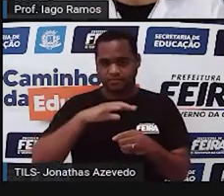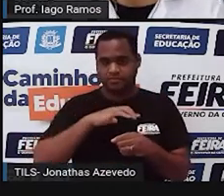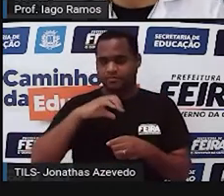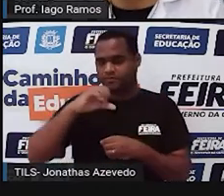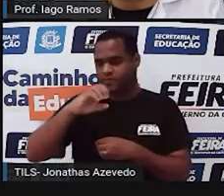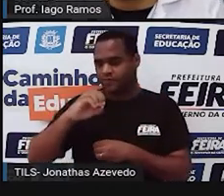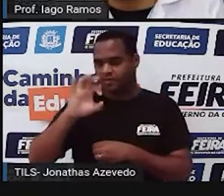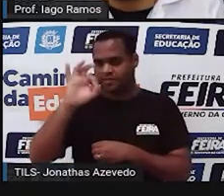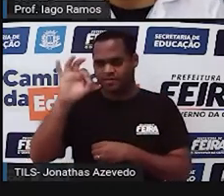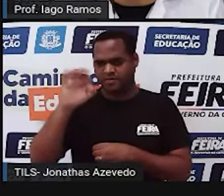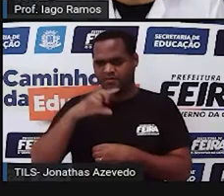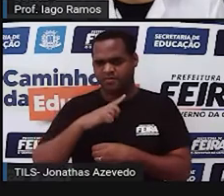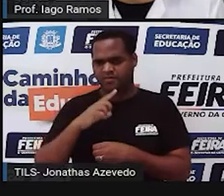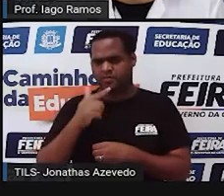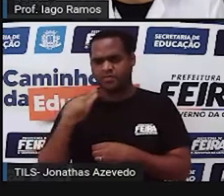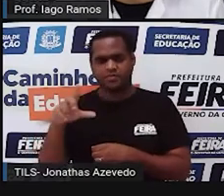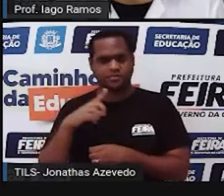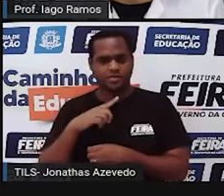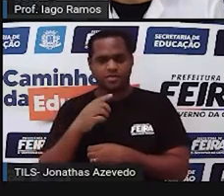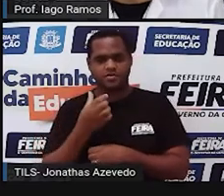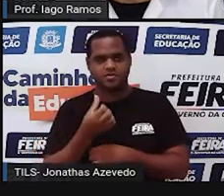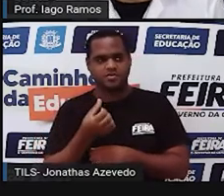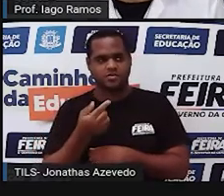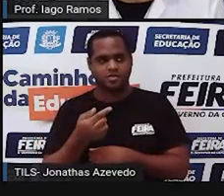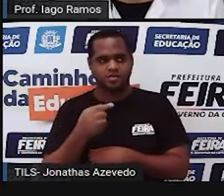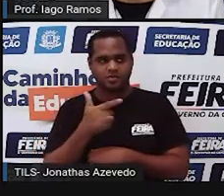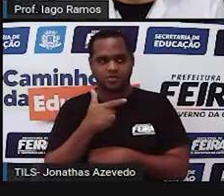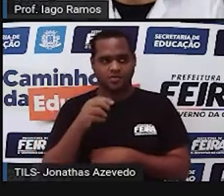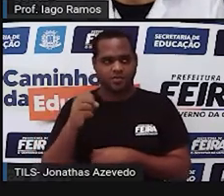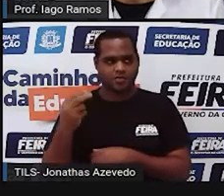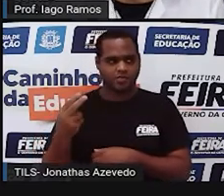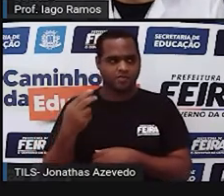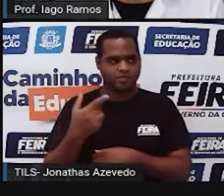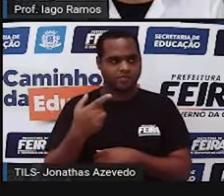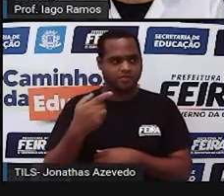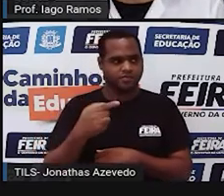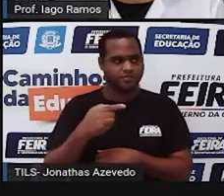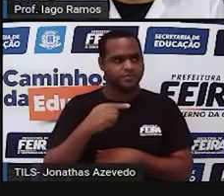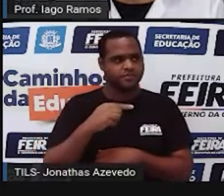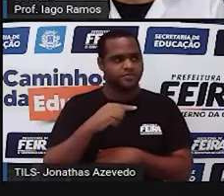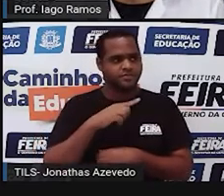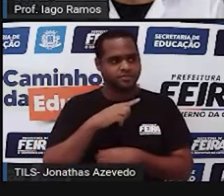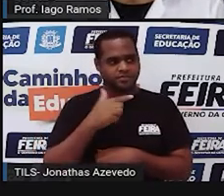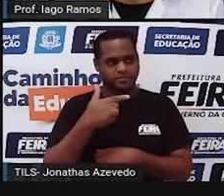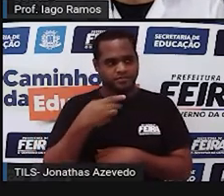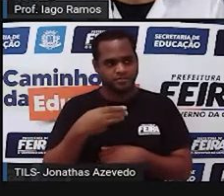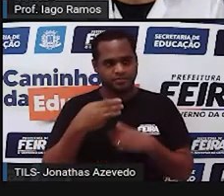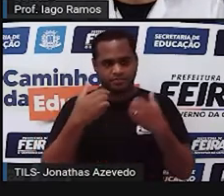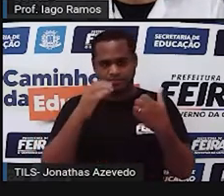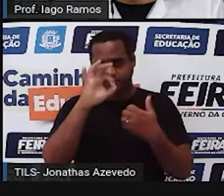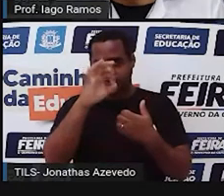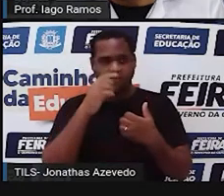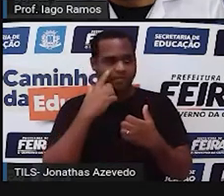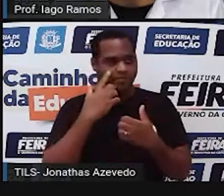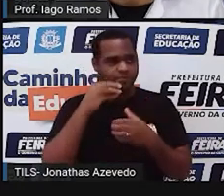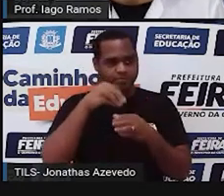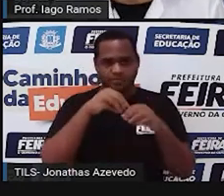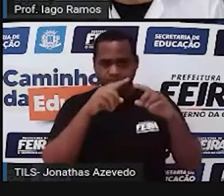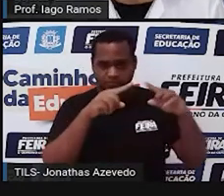o outro 67 e o outro 23 graus, tá bom? Então esse triângulo, olhando para ele,